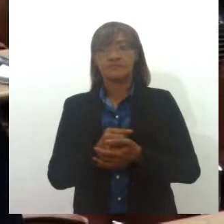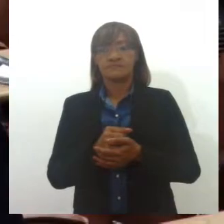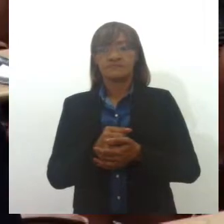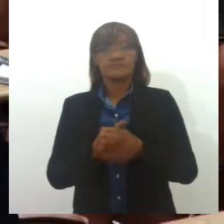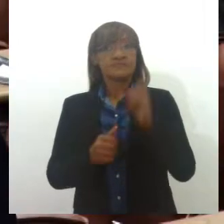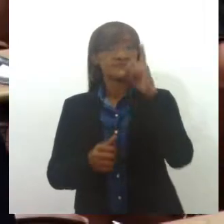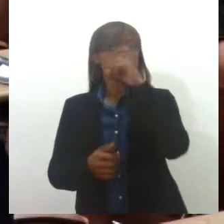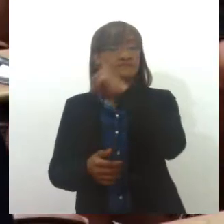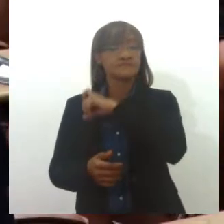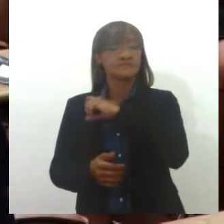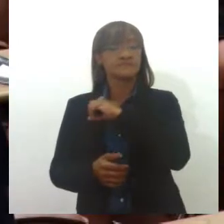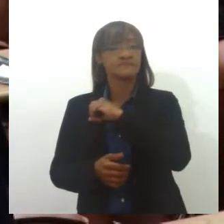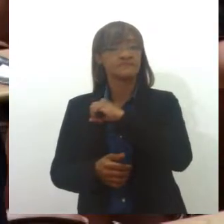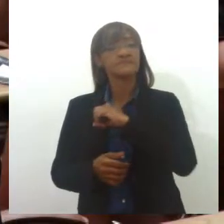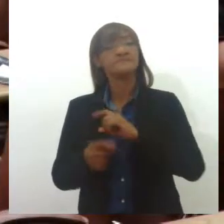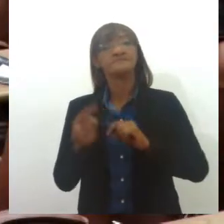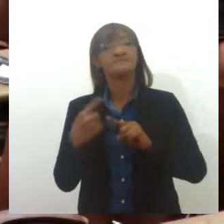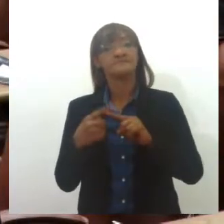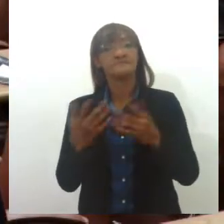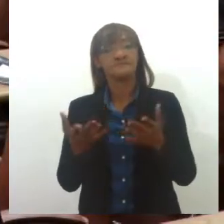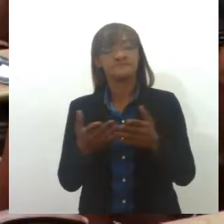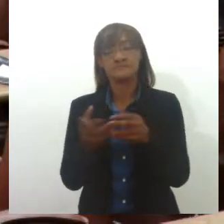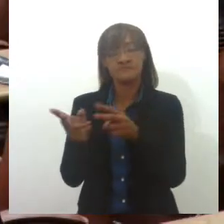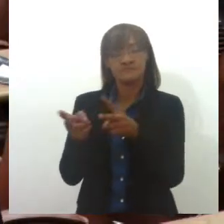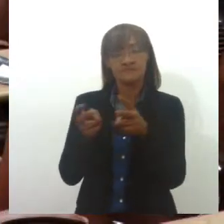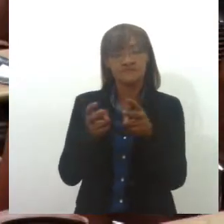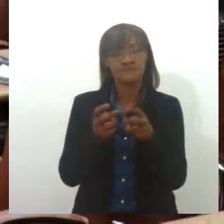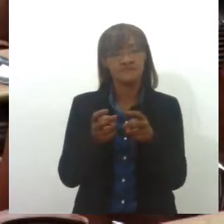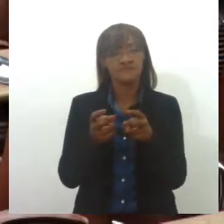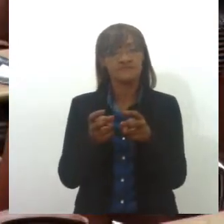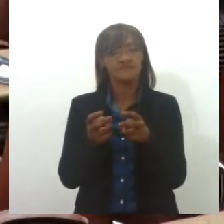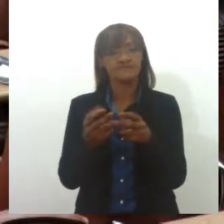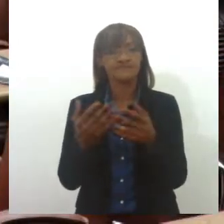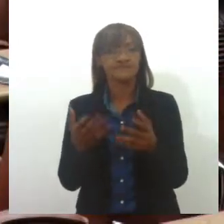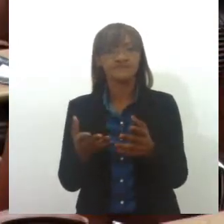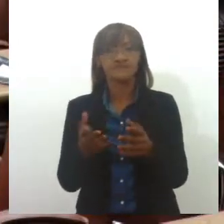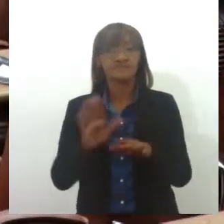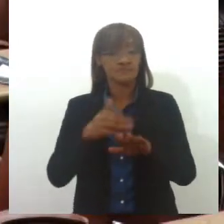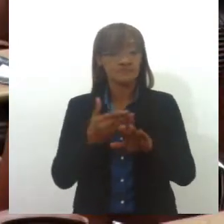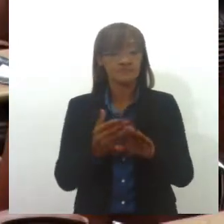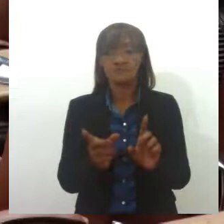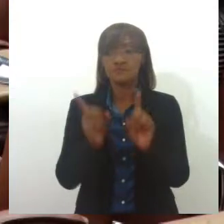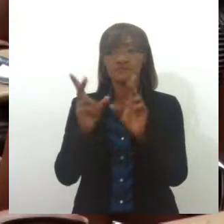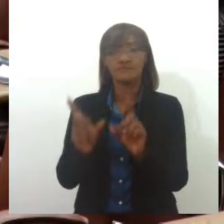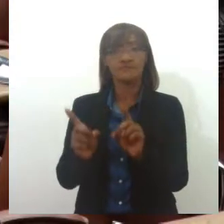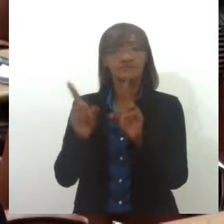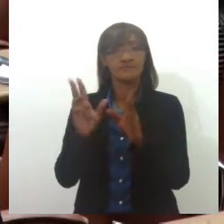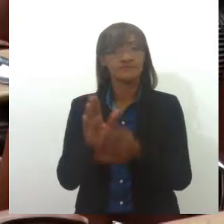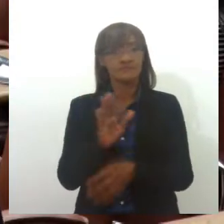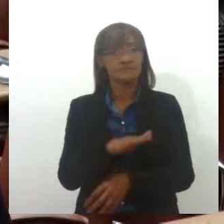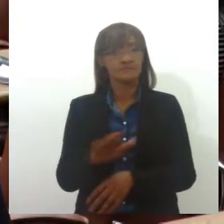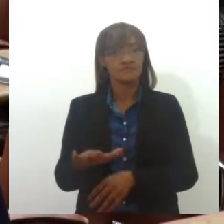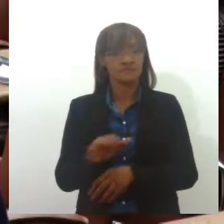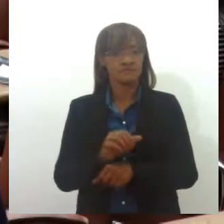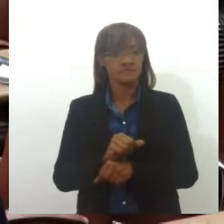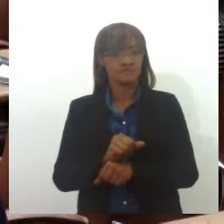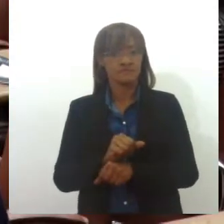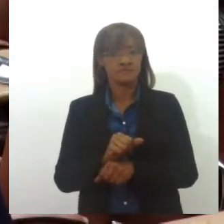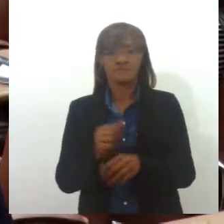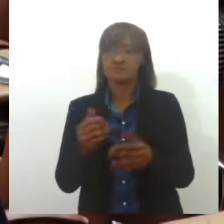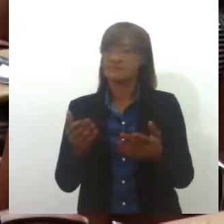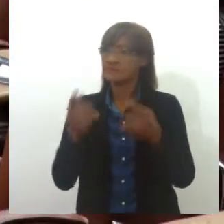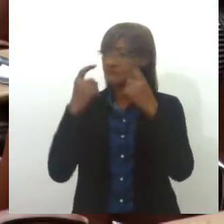porque viram a exploração até comercial das crianças nessas violências. Portanto, nós